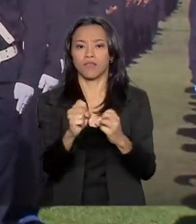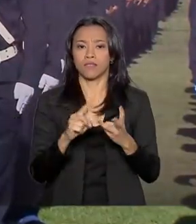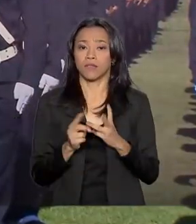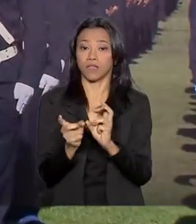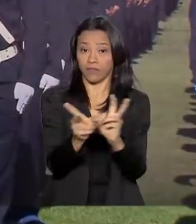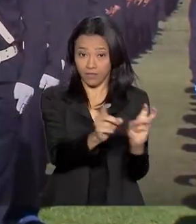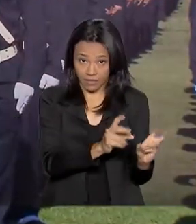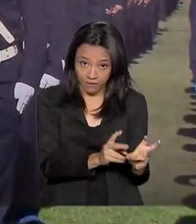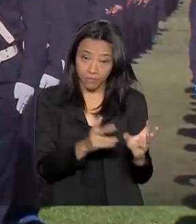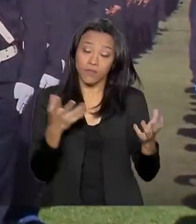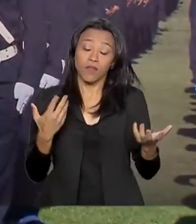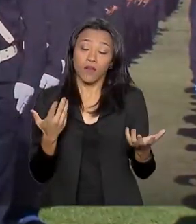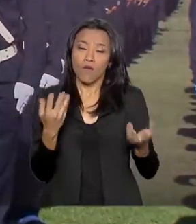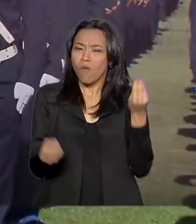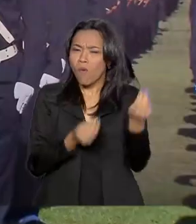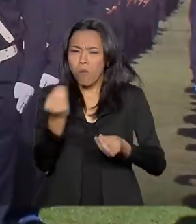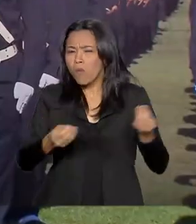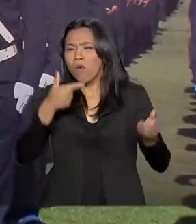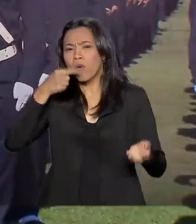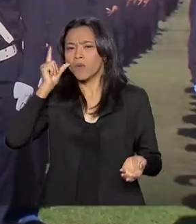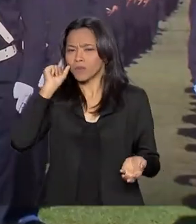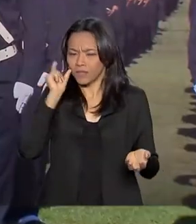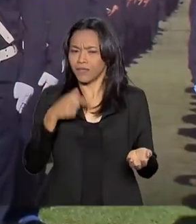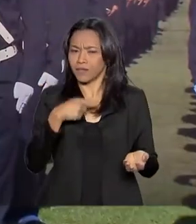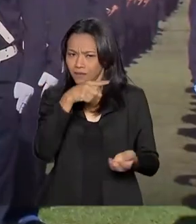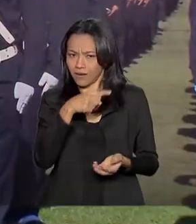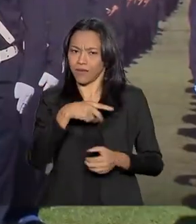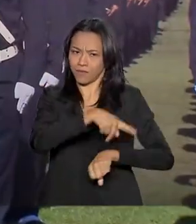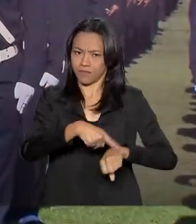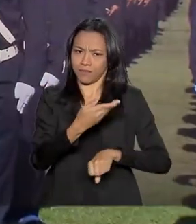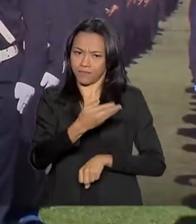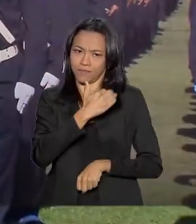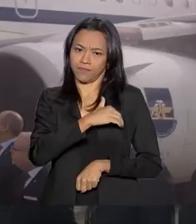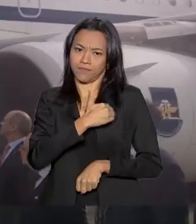Veja agora como foi o dia de ontem de Jair Bolsonaro na Argentina.